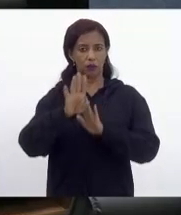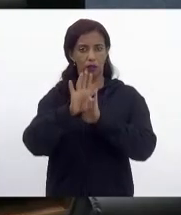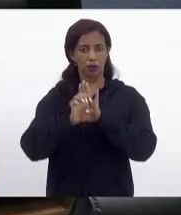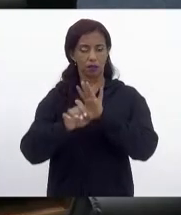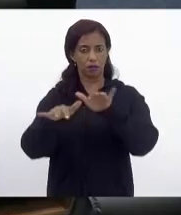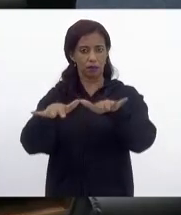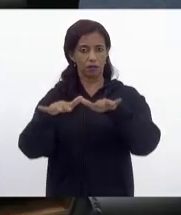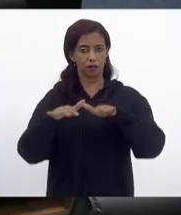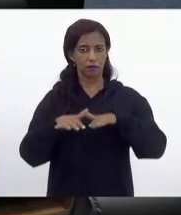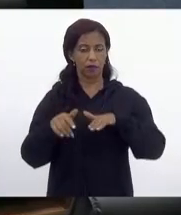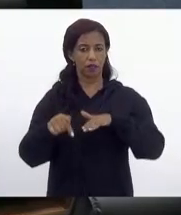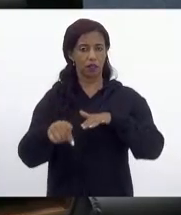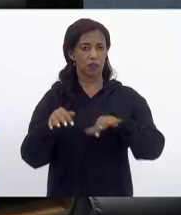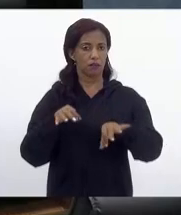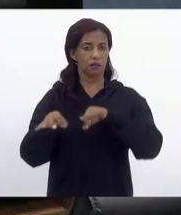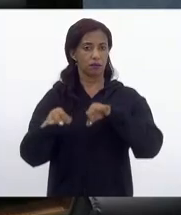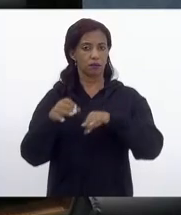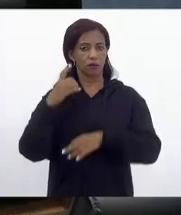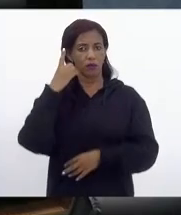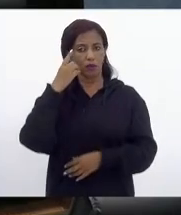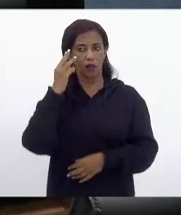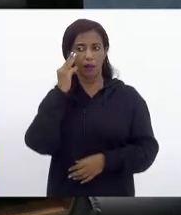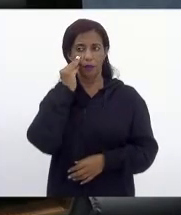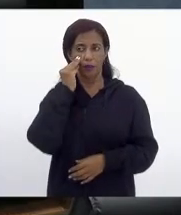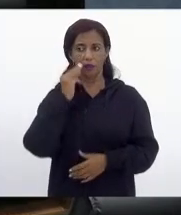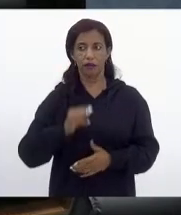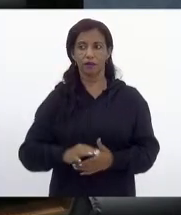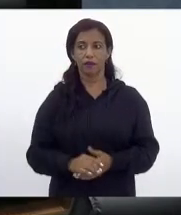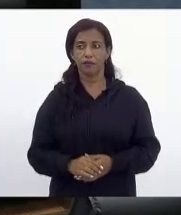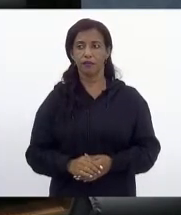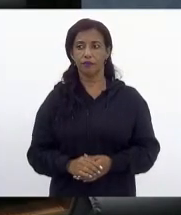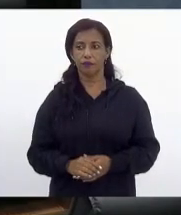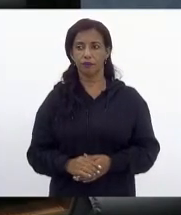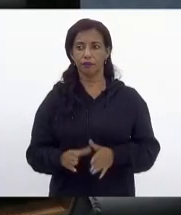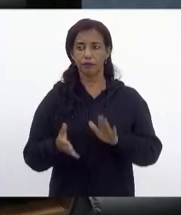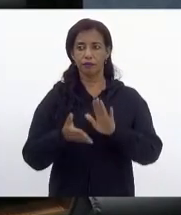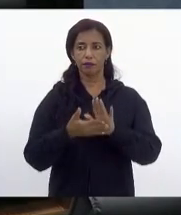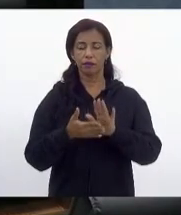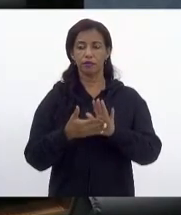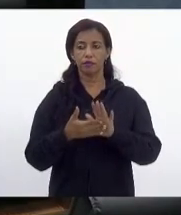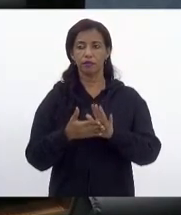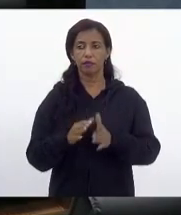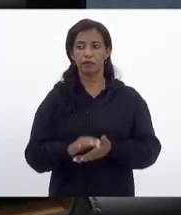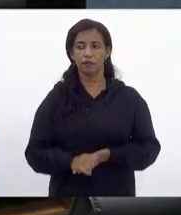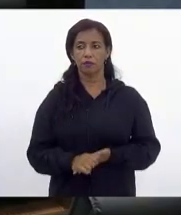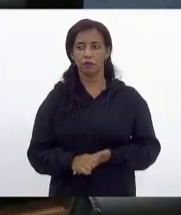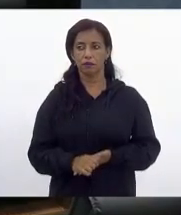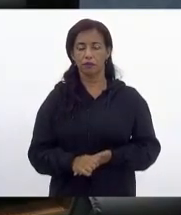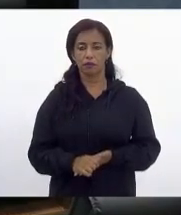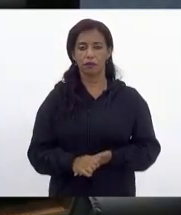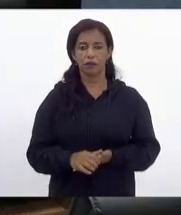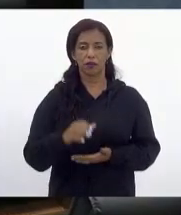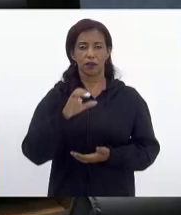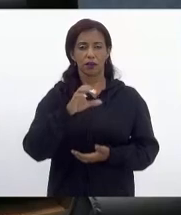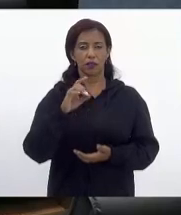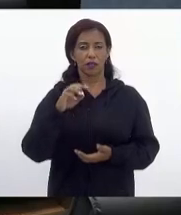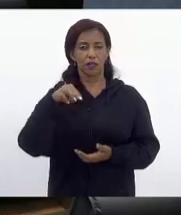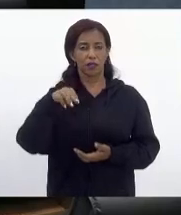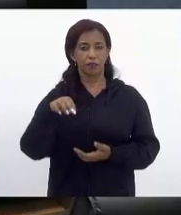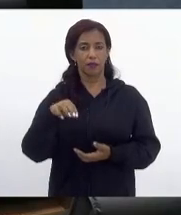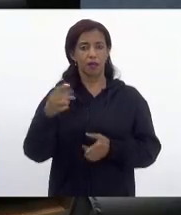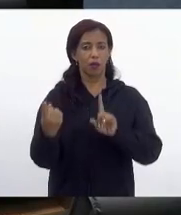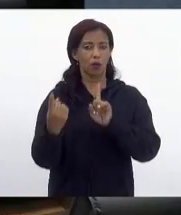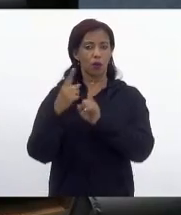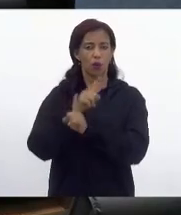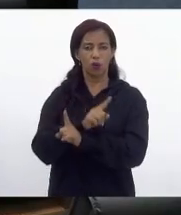plenário a esse projeto da deputada Mônica Francisco, o parecer pela CDDM é contrário